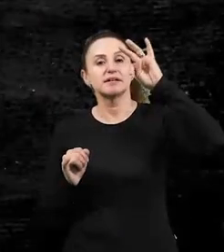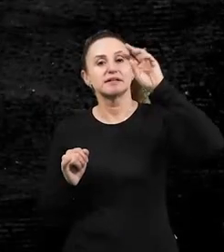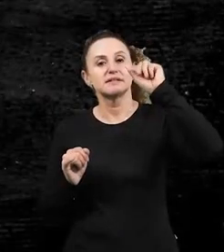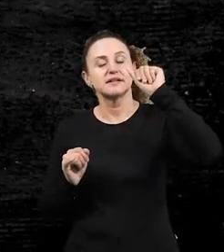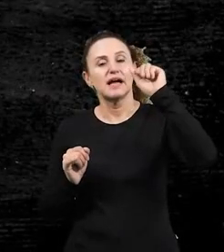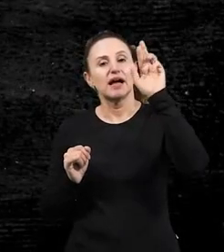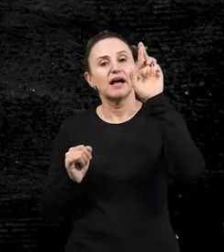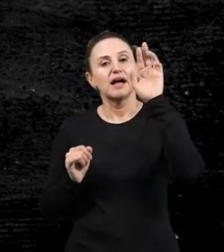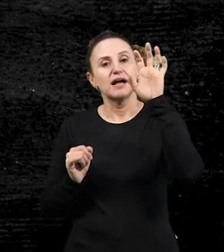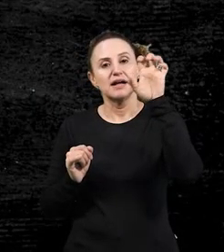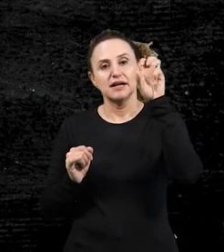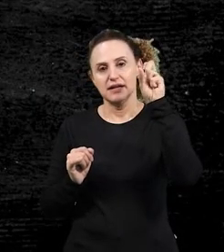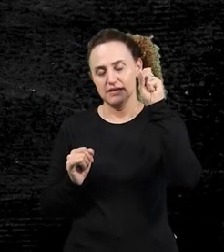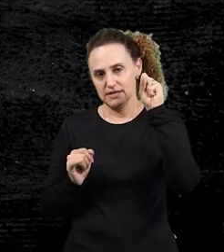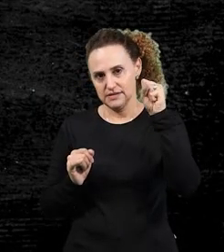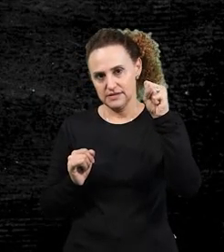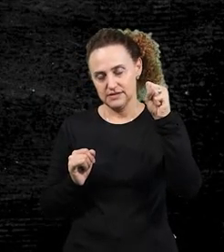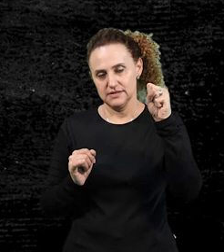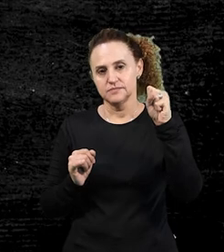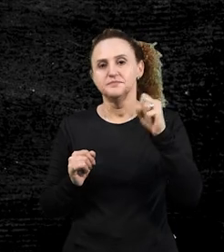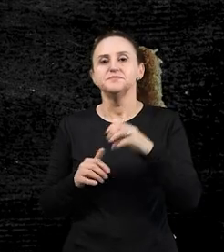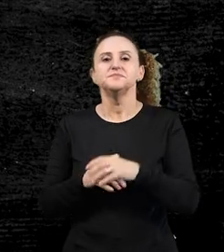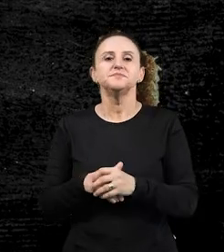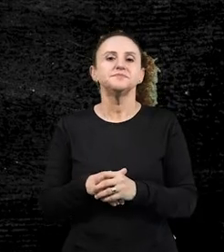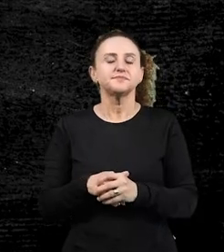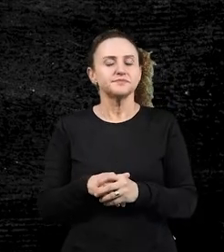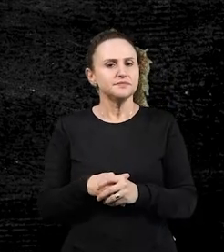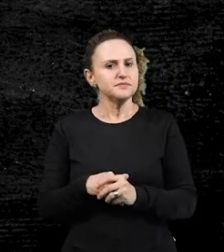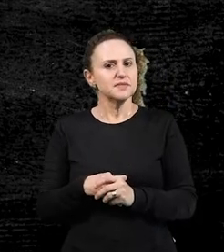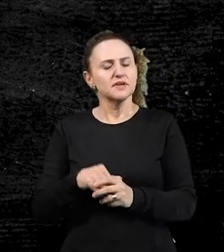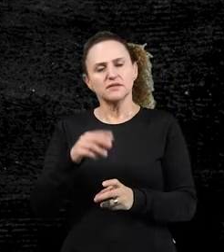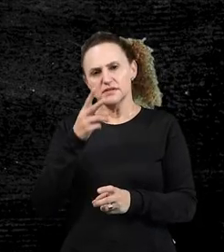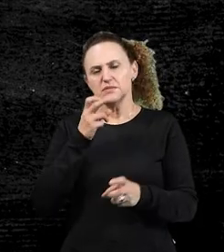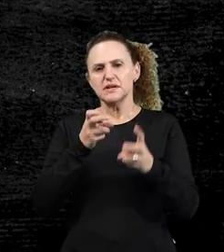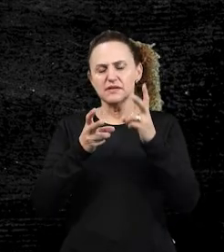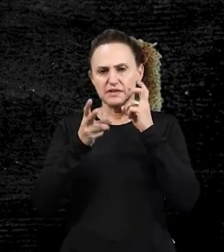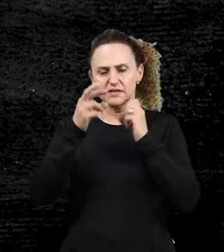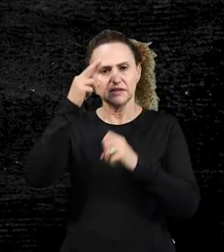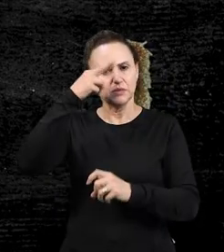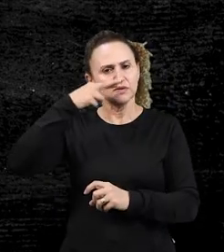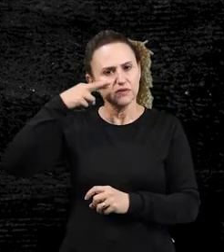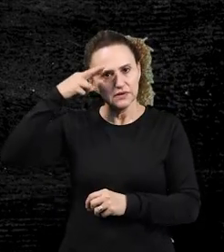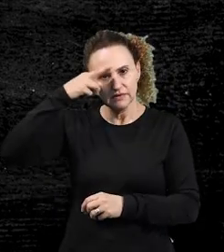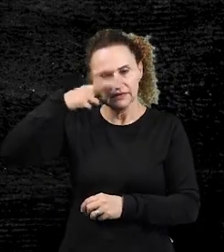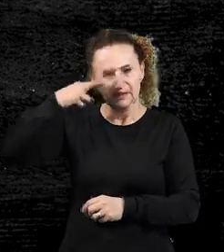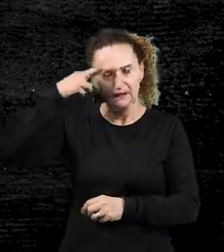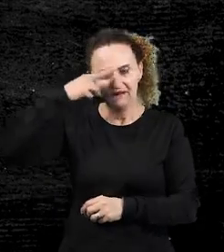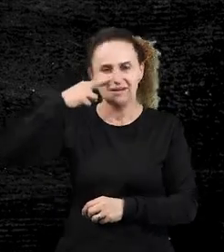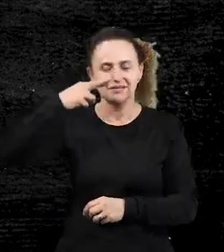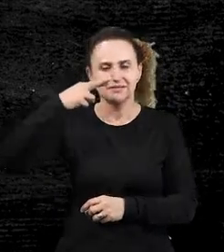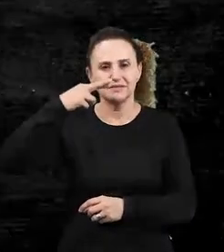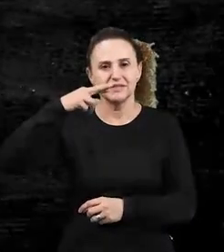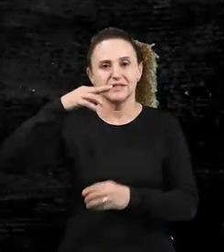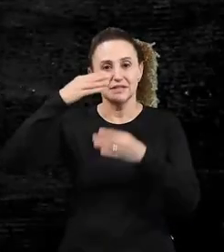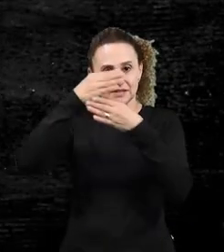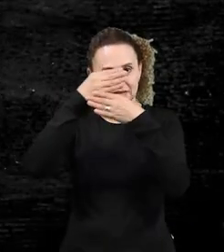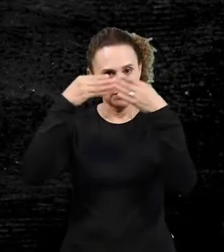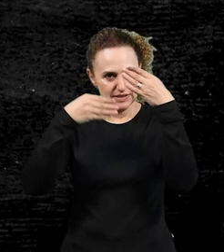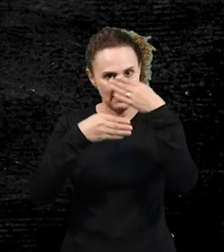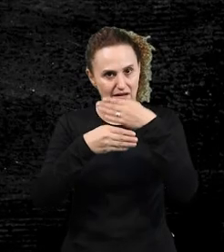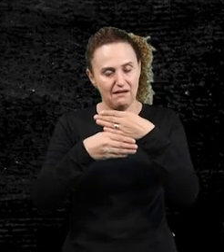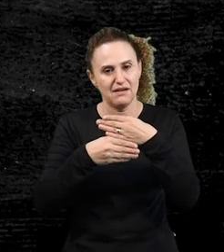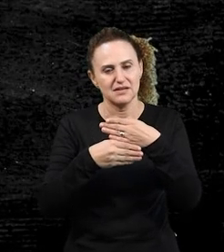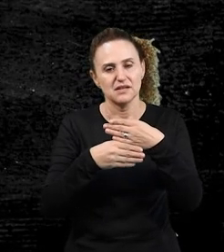verbo do infinitivo que vai ser conjugado. Então, nós temos aí, pra vocês observarem, todas essas, esses